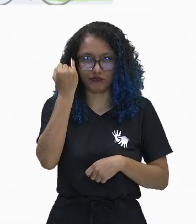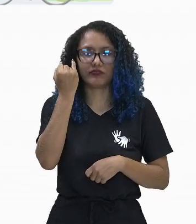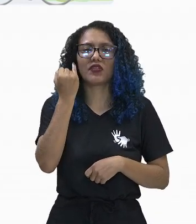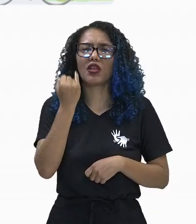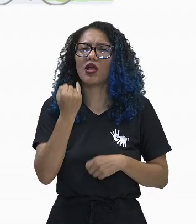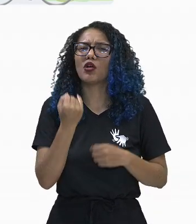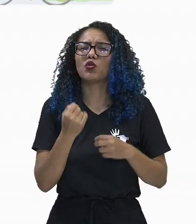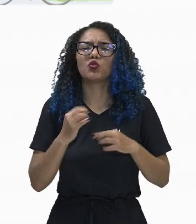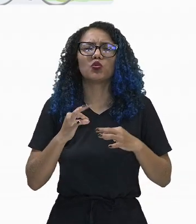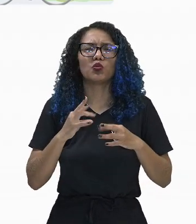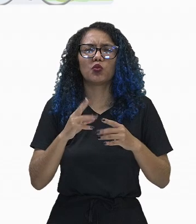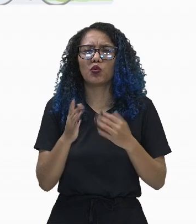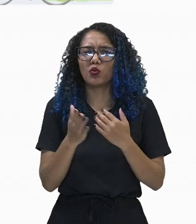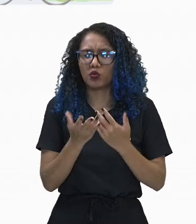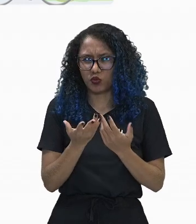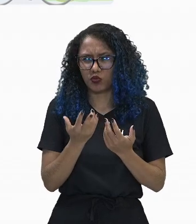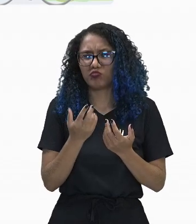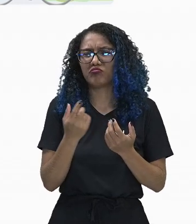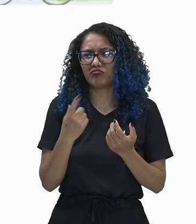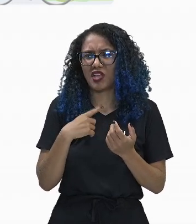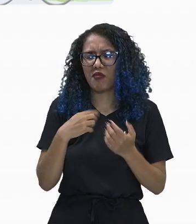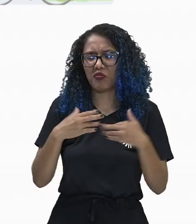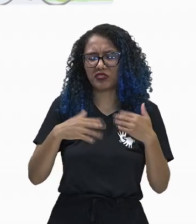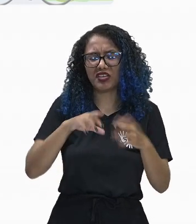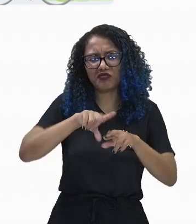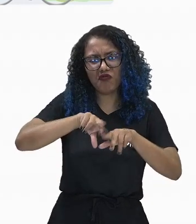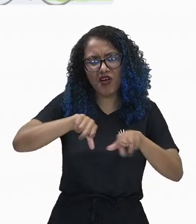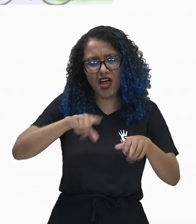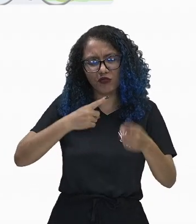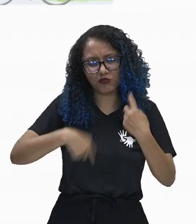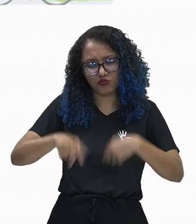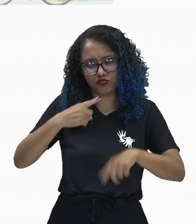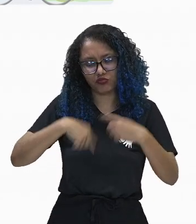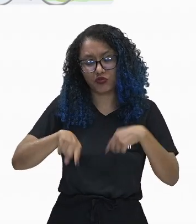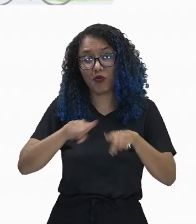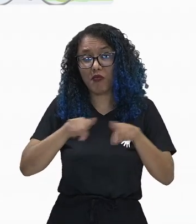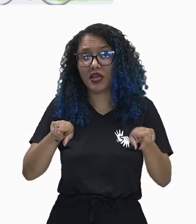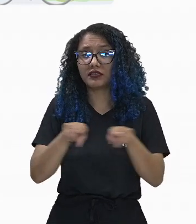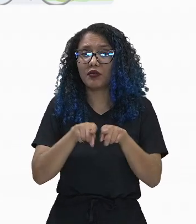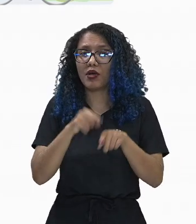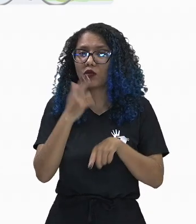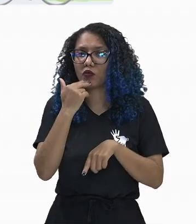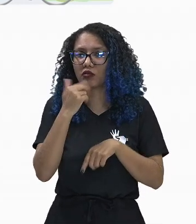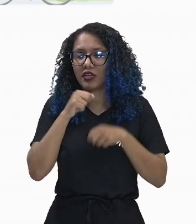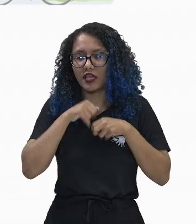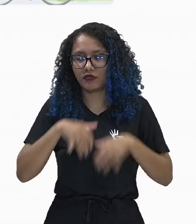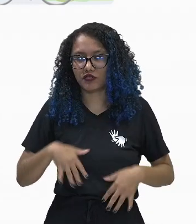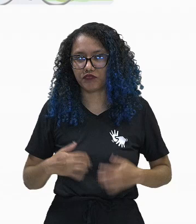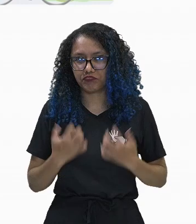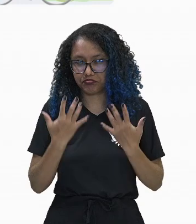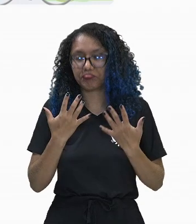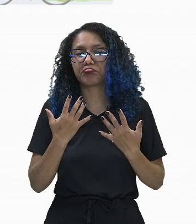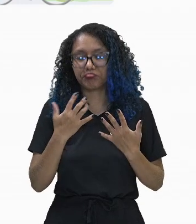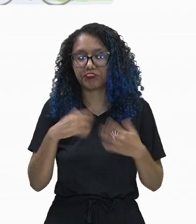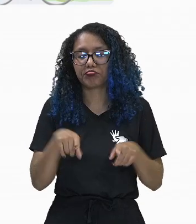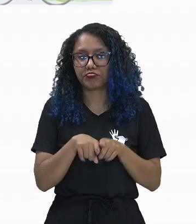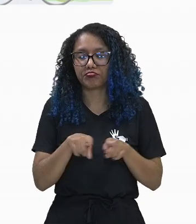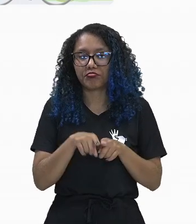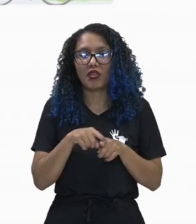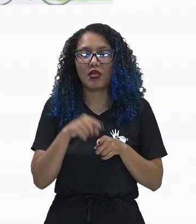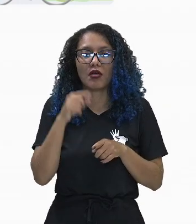momentos, para vários processos metabólicos, mas também para transporte de nutrientes. E uma coisa